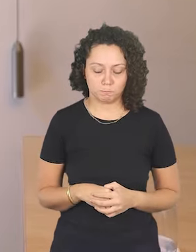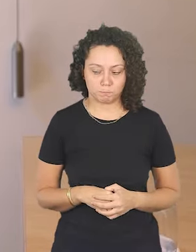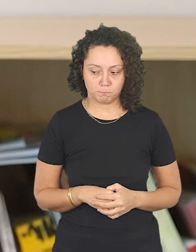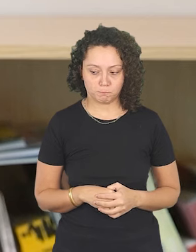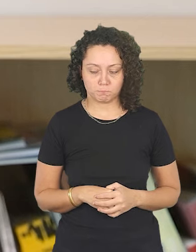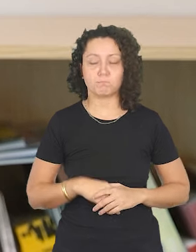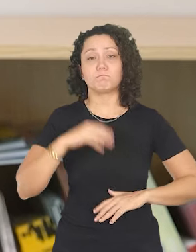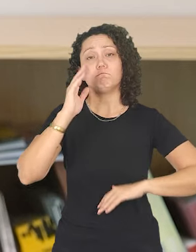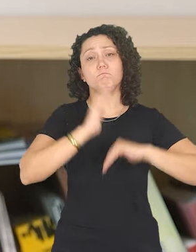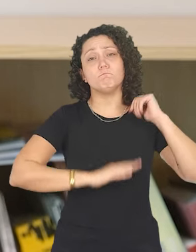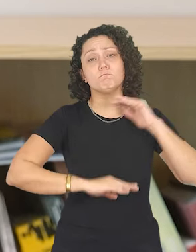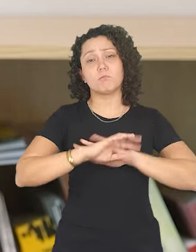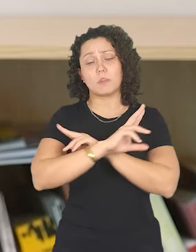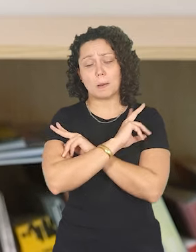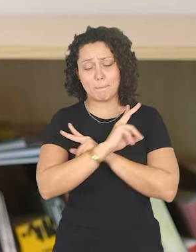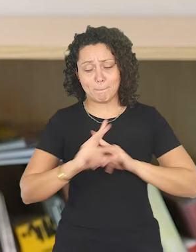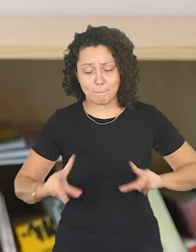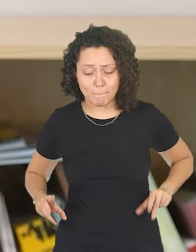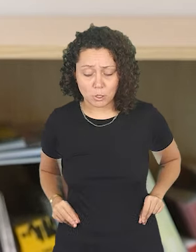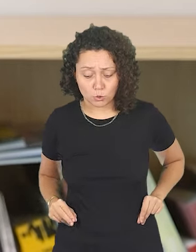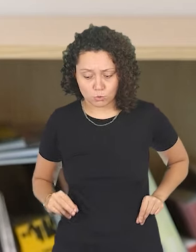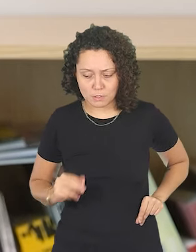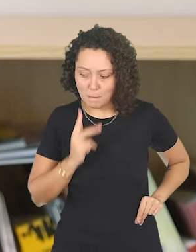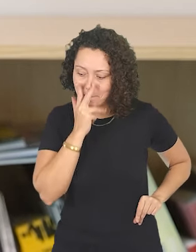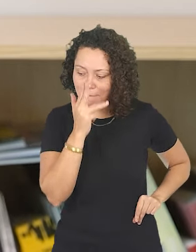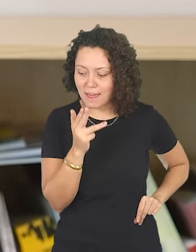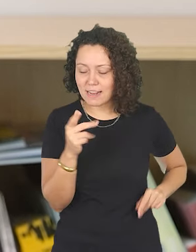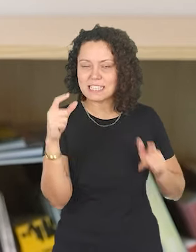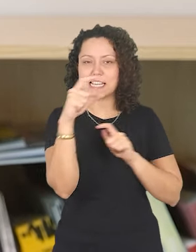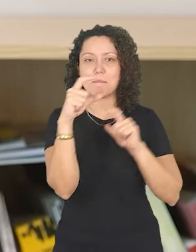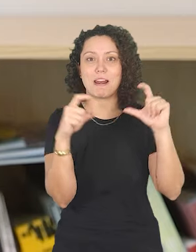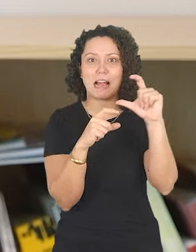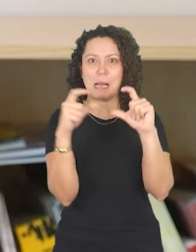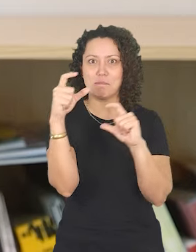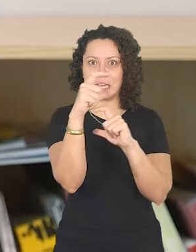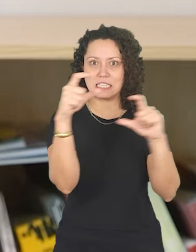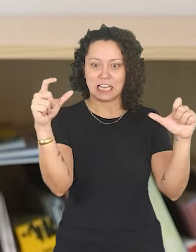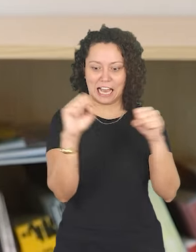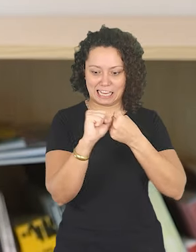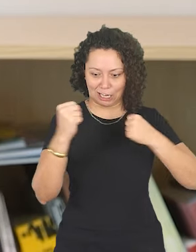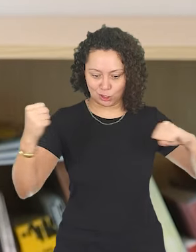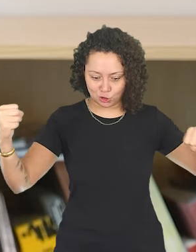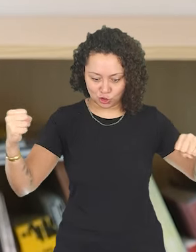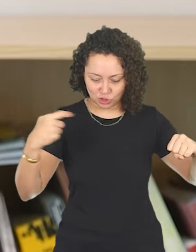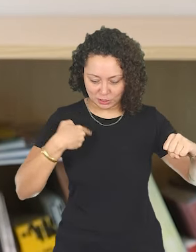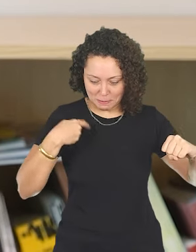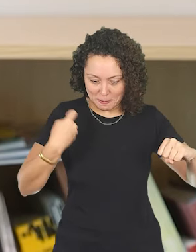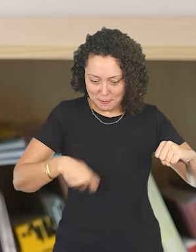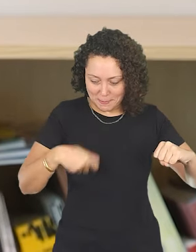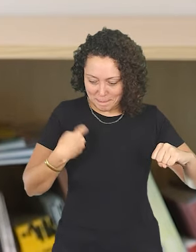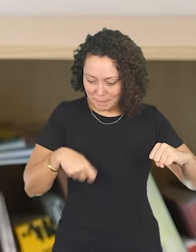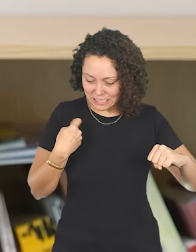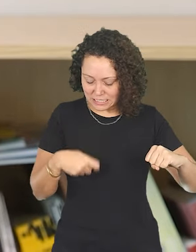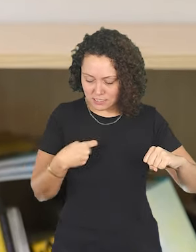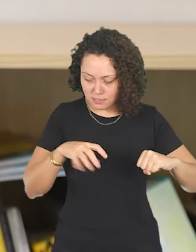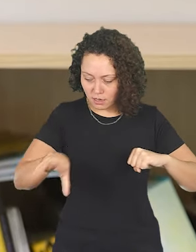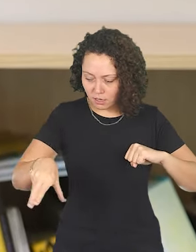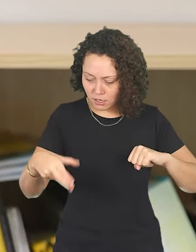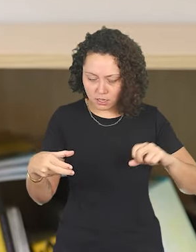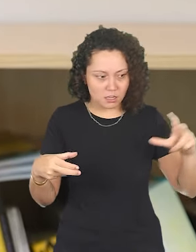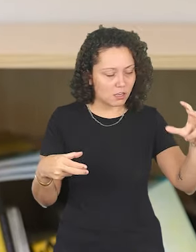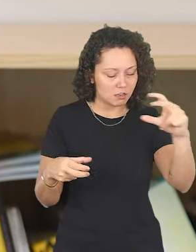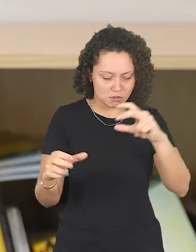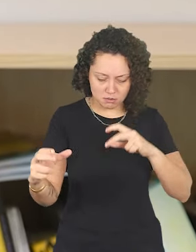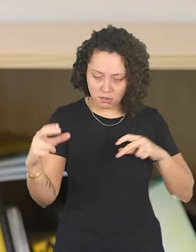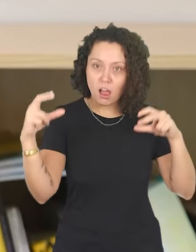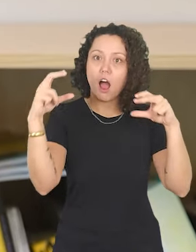A produção de exposição para mim é como um quebra-cabeça enorme que você precisa achar